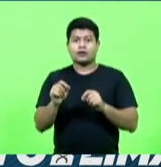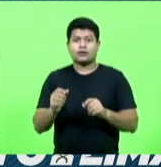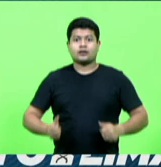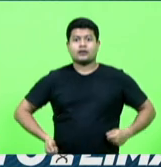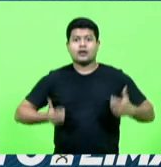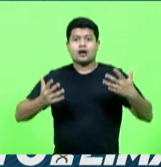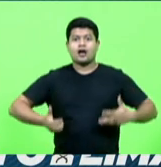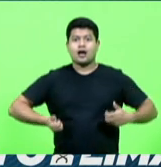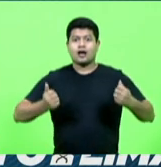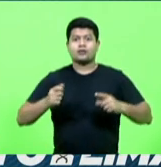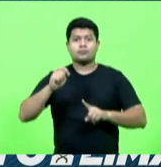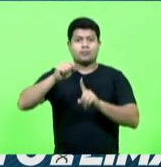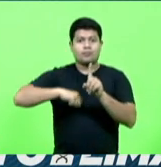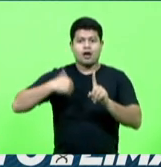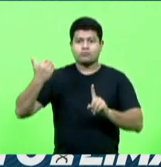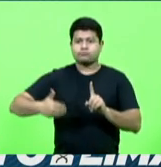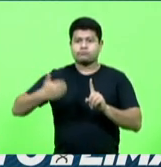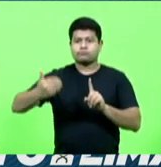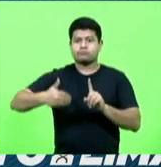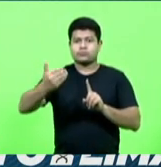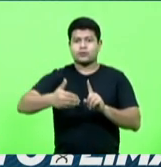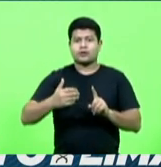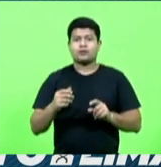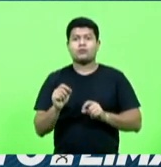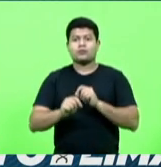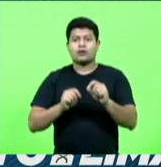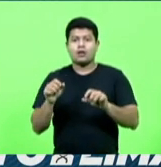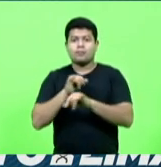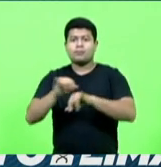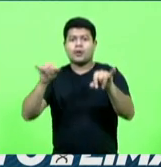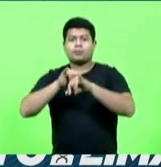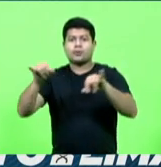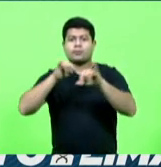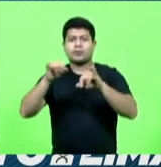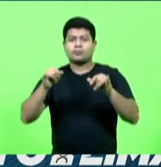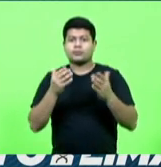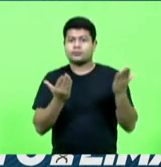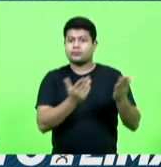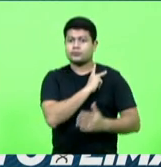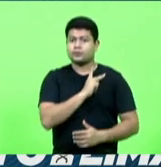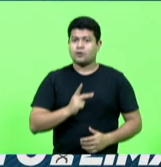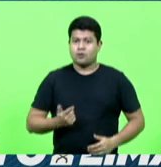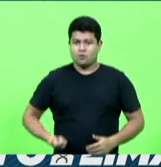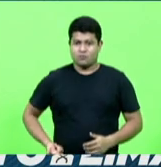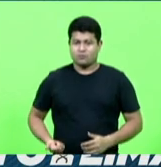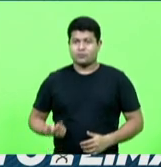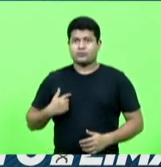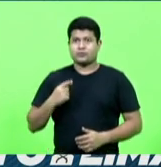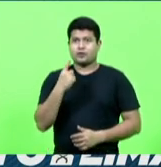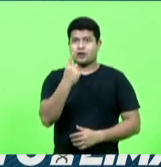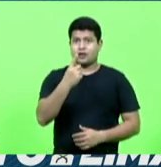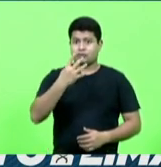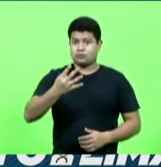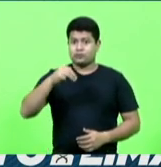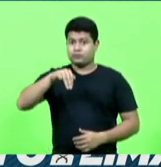média, por mês, com propagandas. R$ 14.462